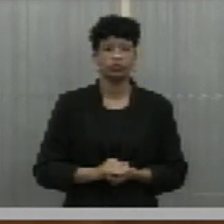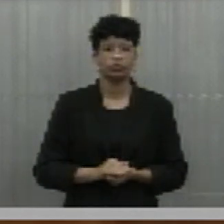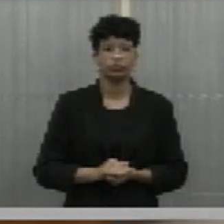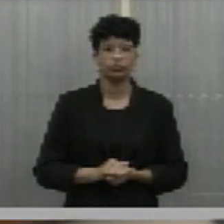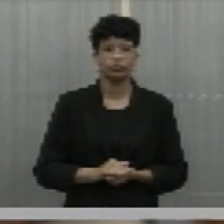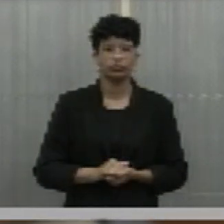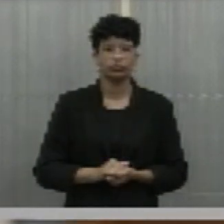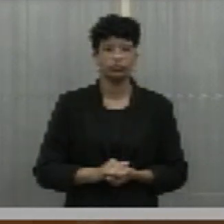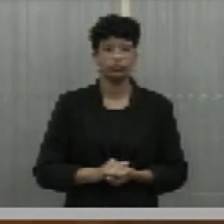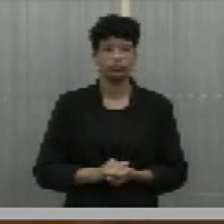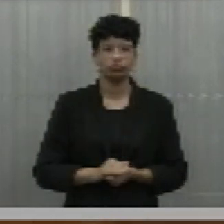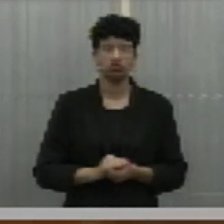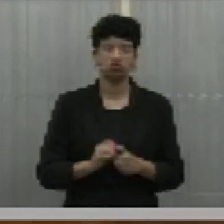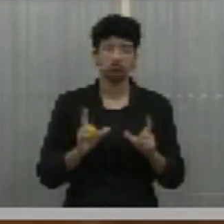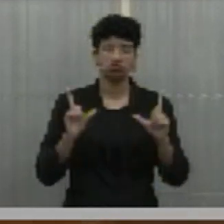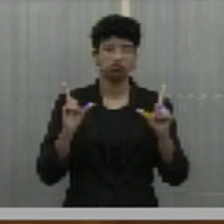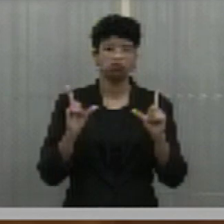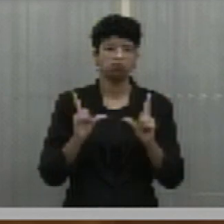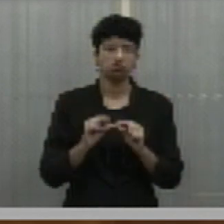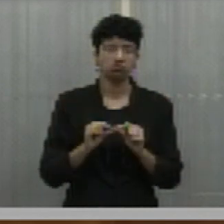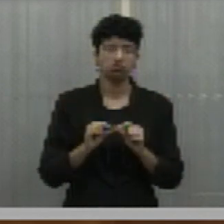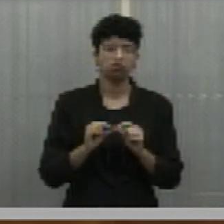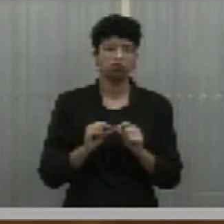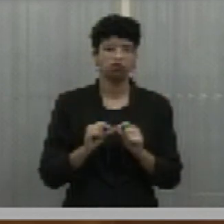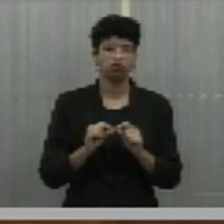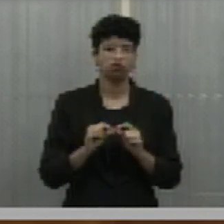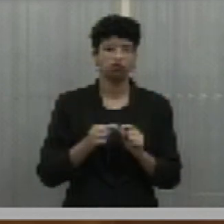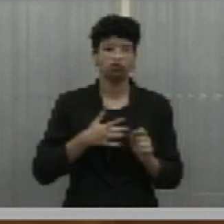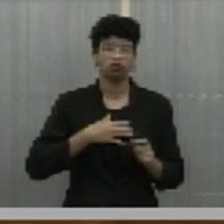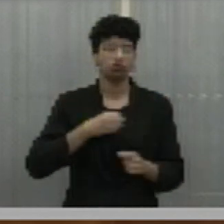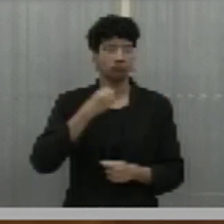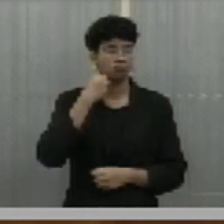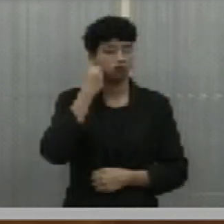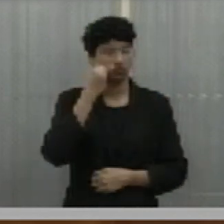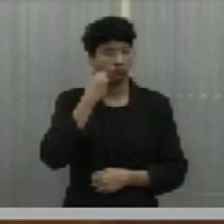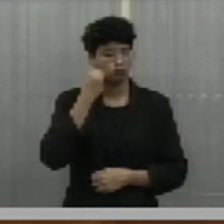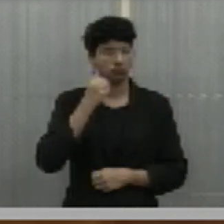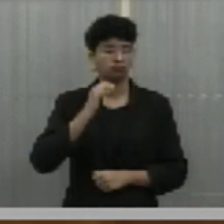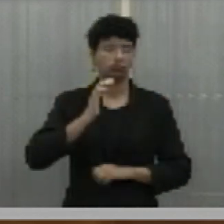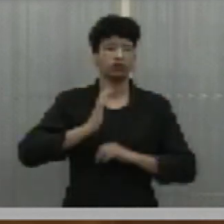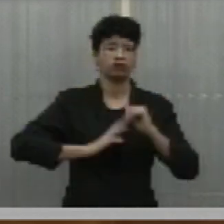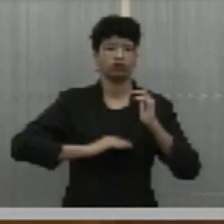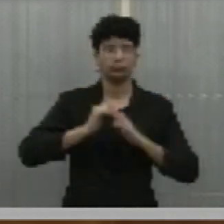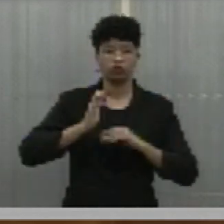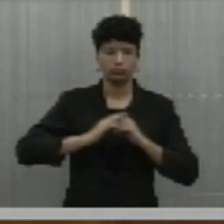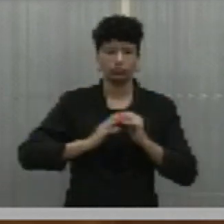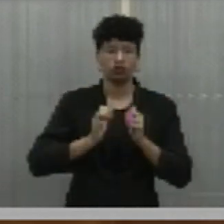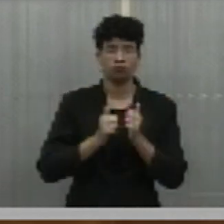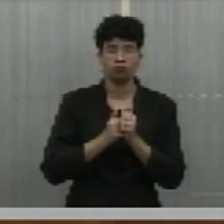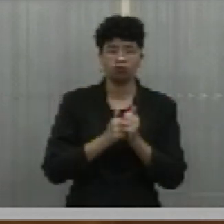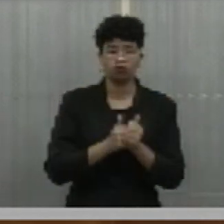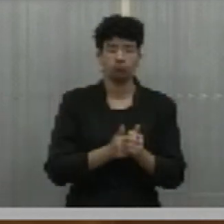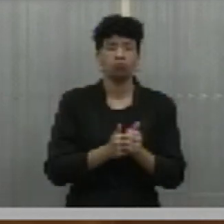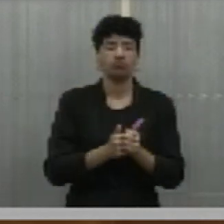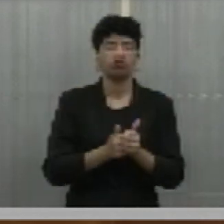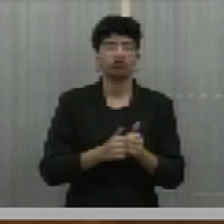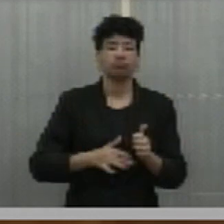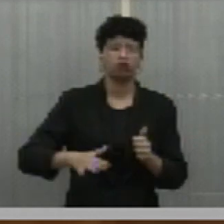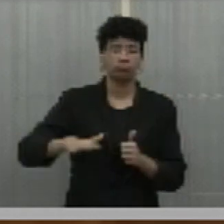essa é, brevemente, uma trajetória da minha experiência profissional, junto com a acadêmica.